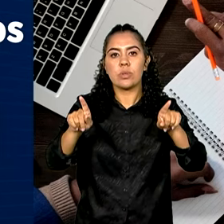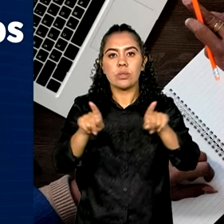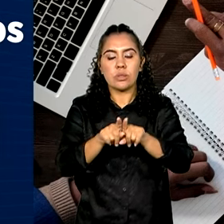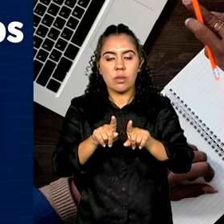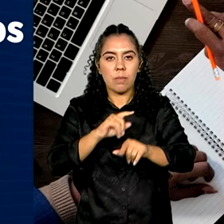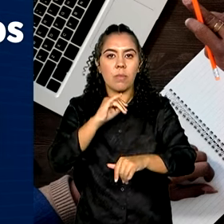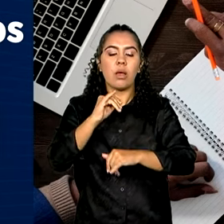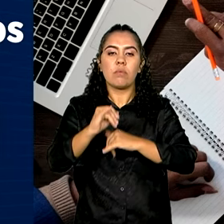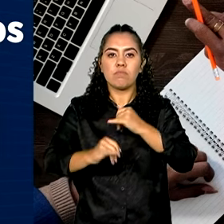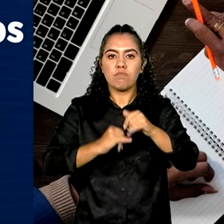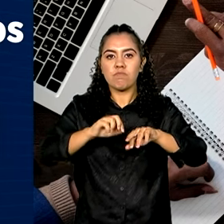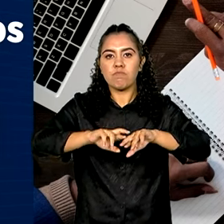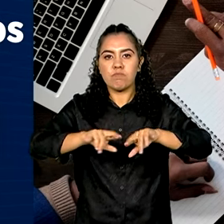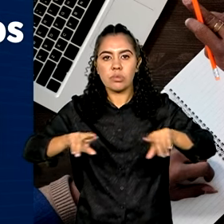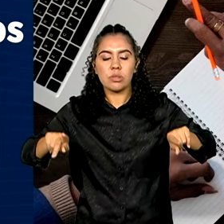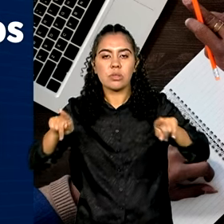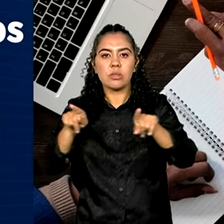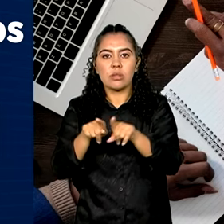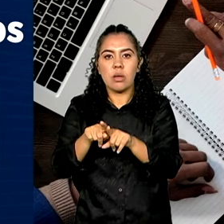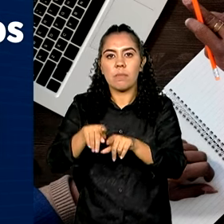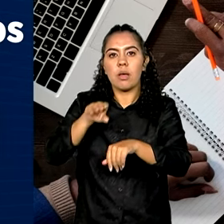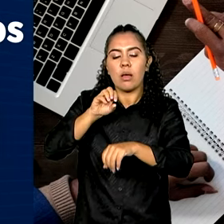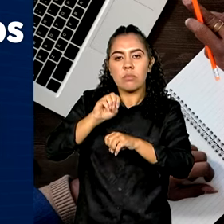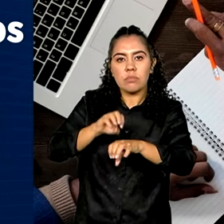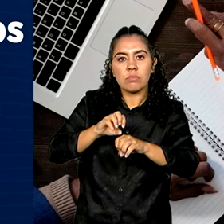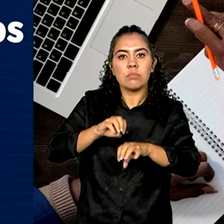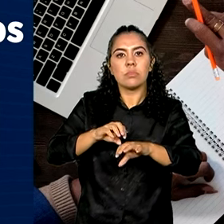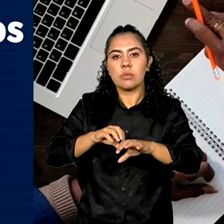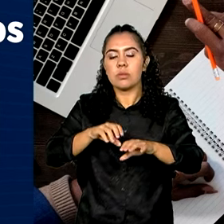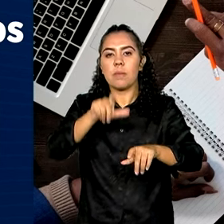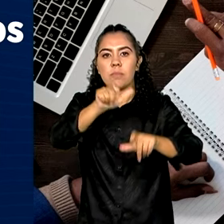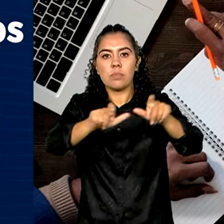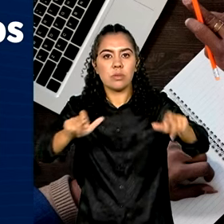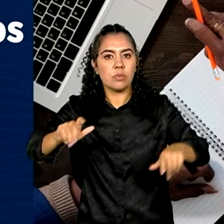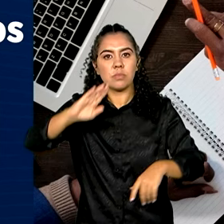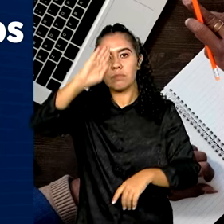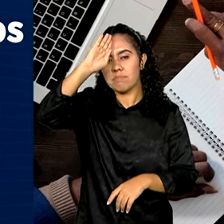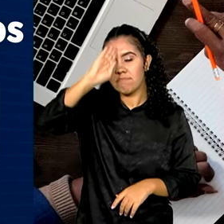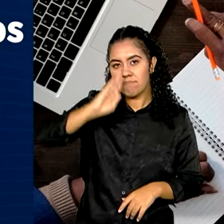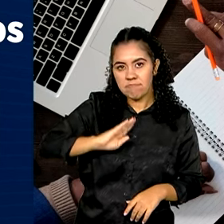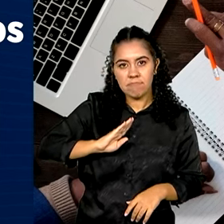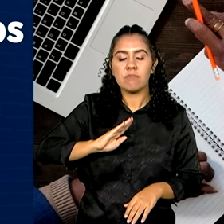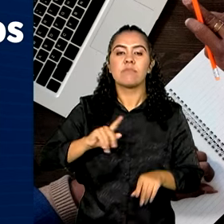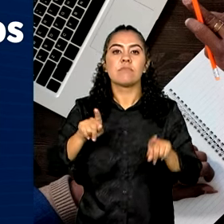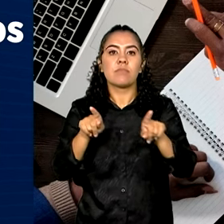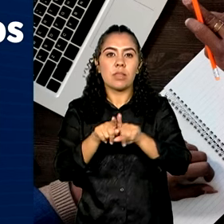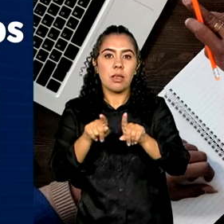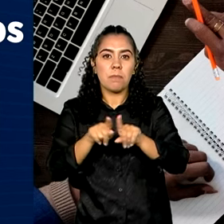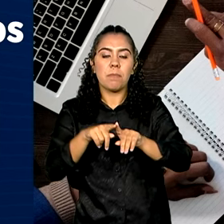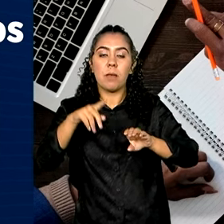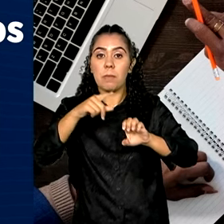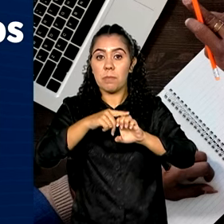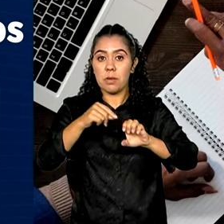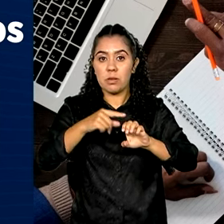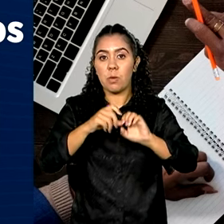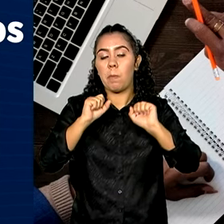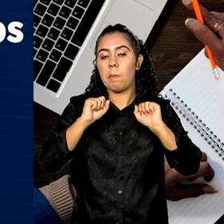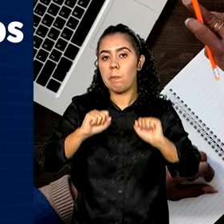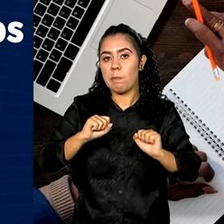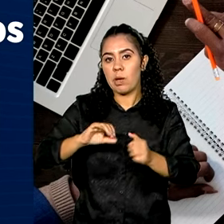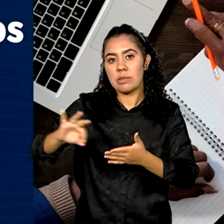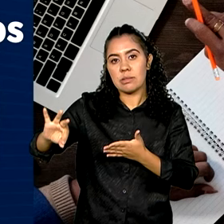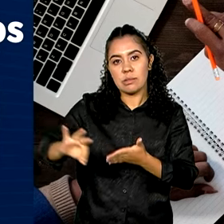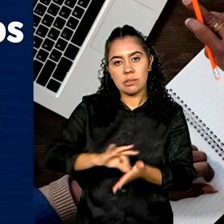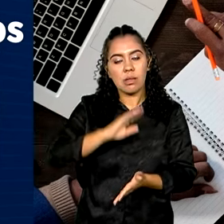mentorias aos participantes de forma completamente gratuita. Os empreendedores podem se inscrever de